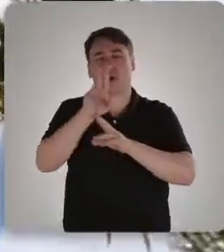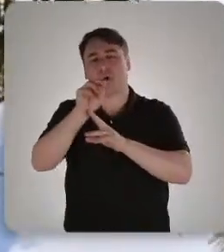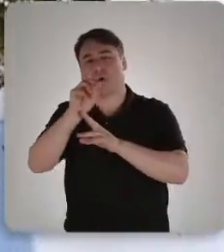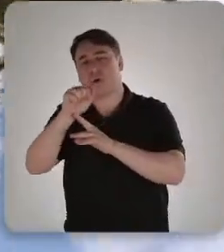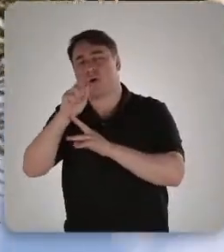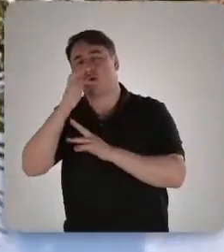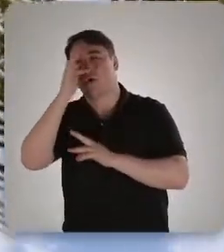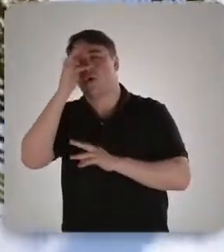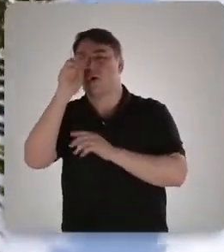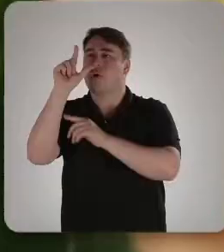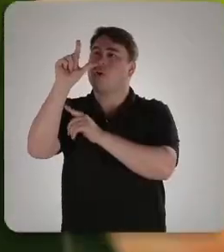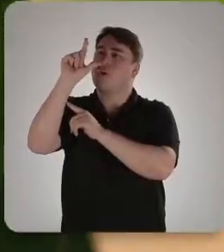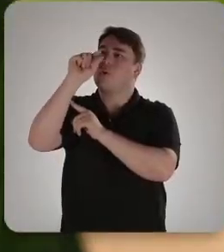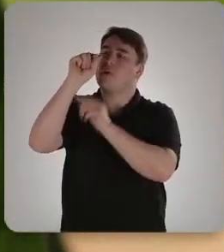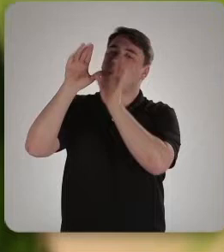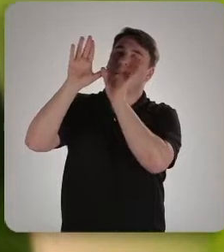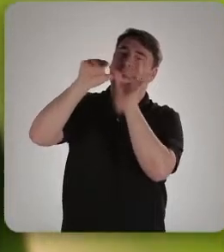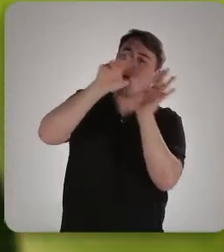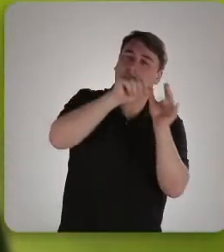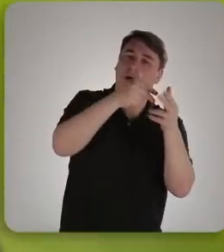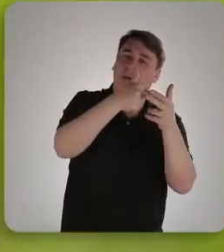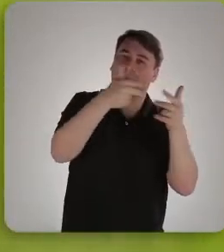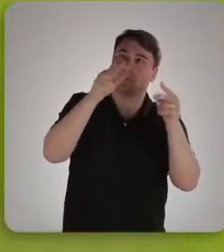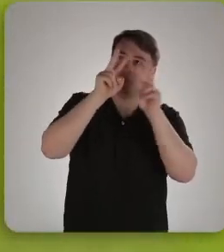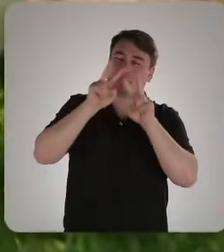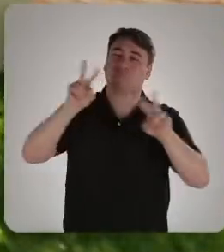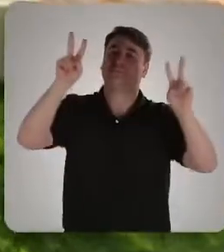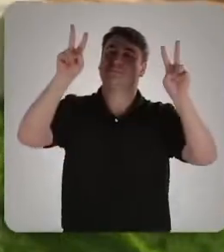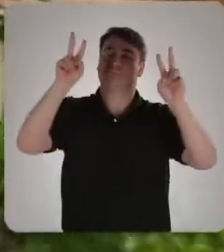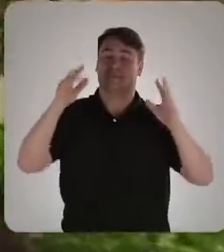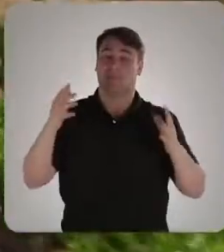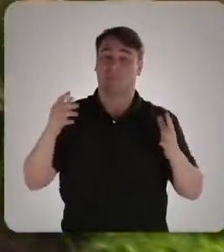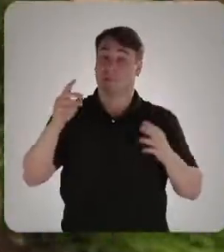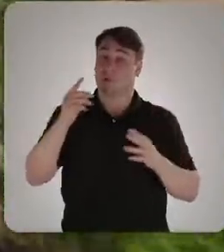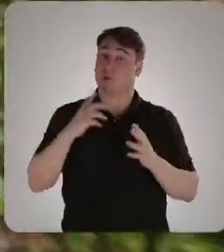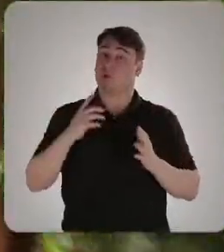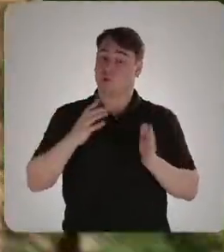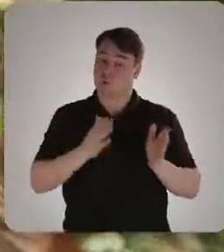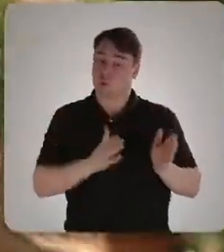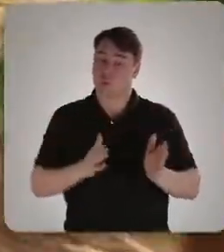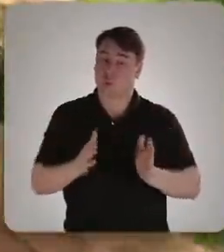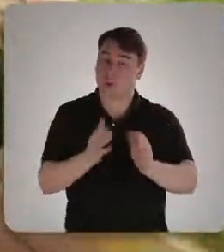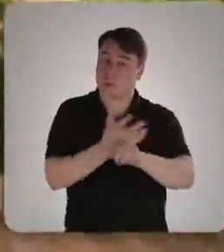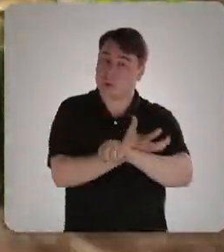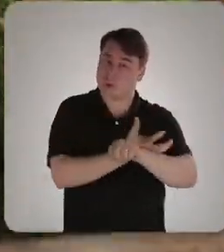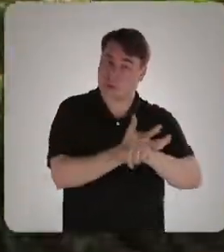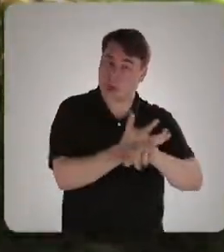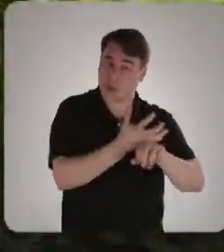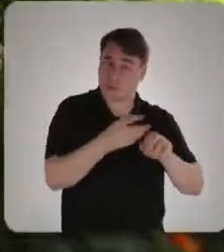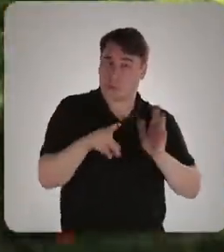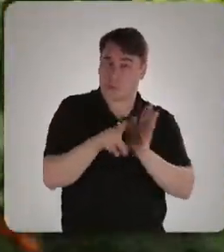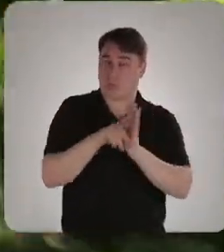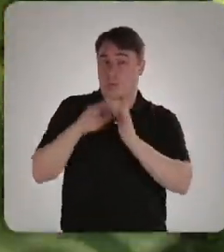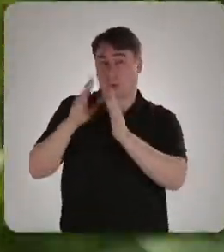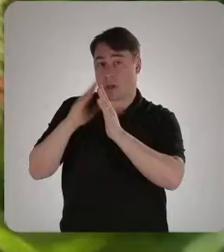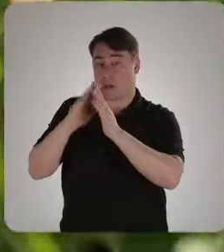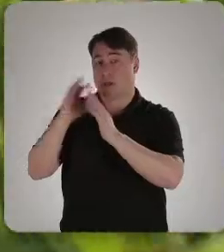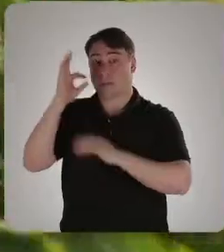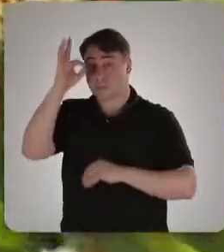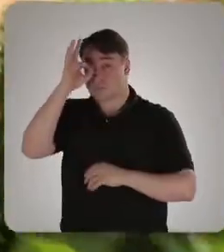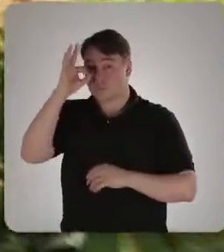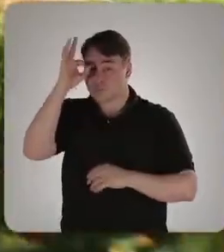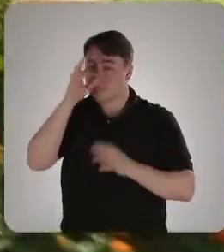a luz do sol e os olhares do céu. Mas um dos caminhos do jardim da casa de Portinari